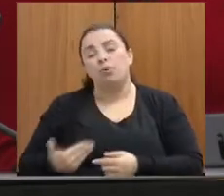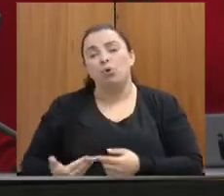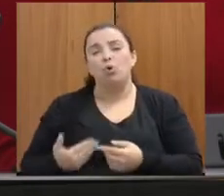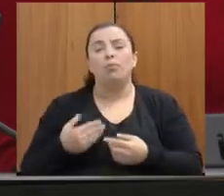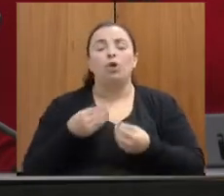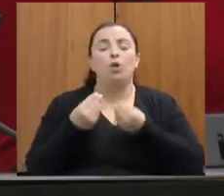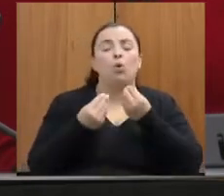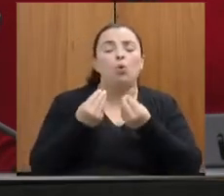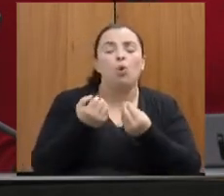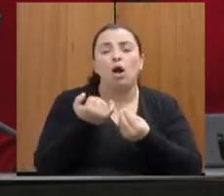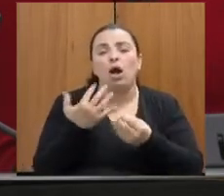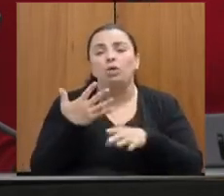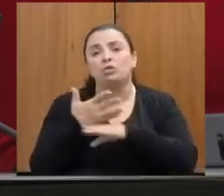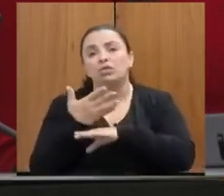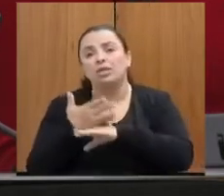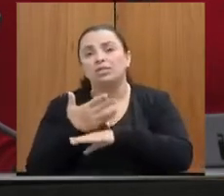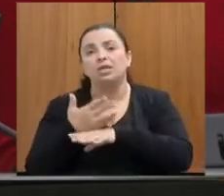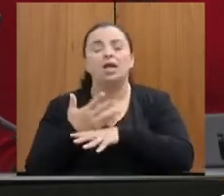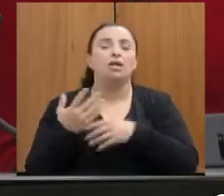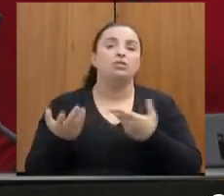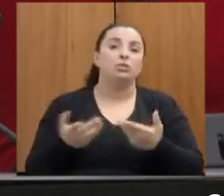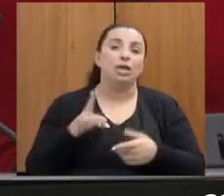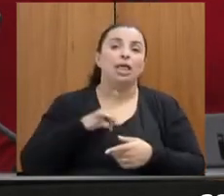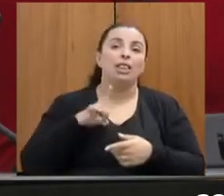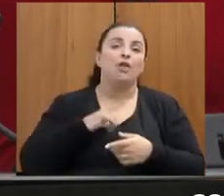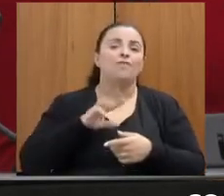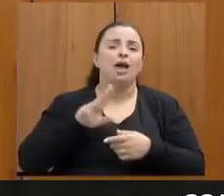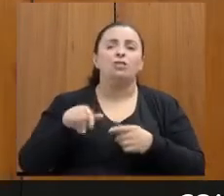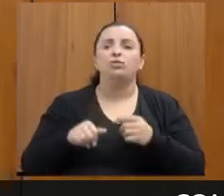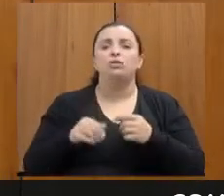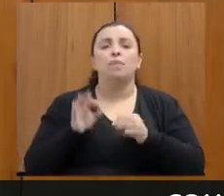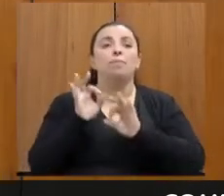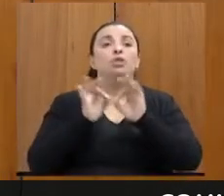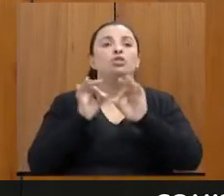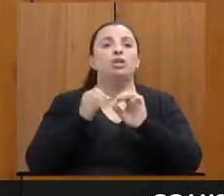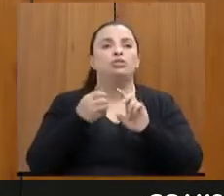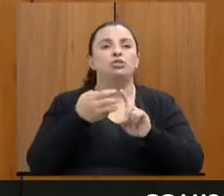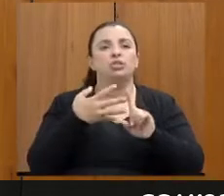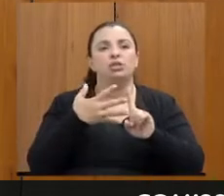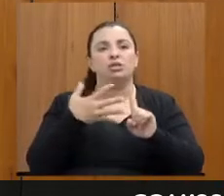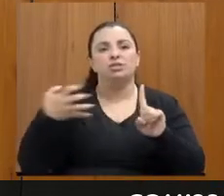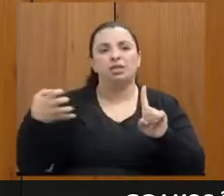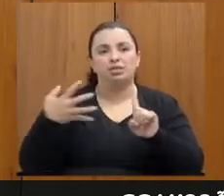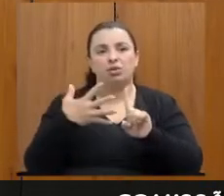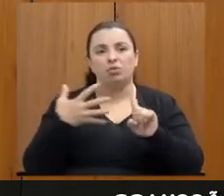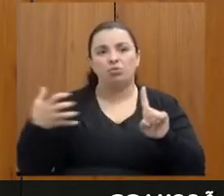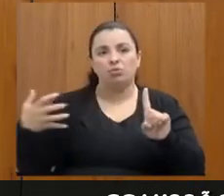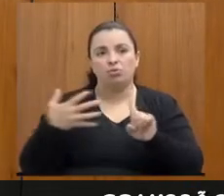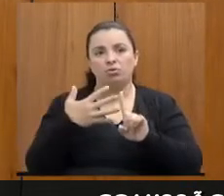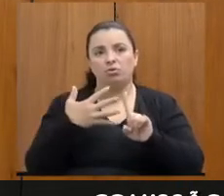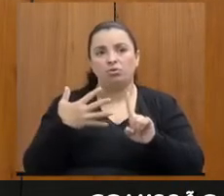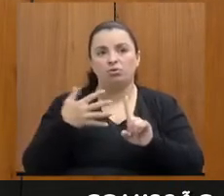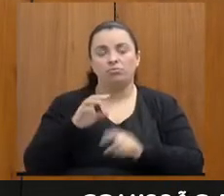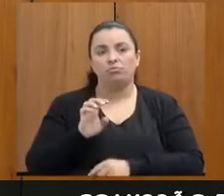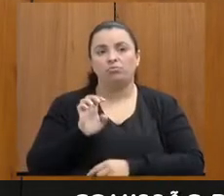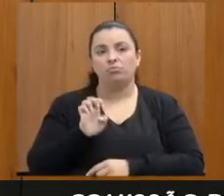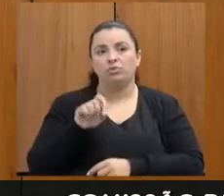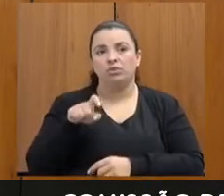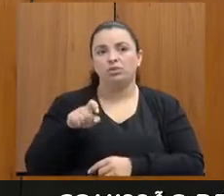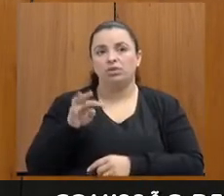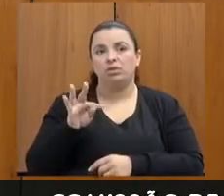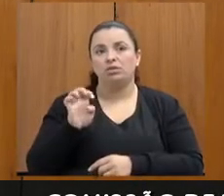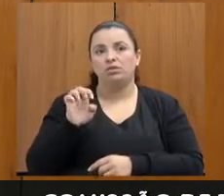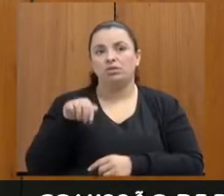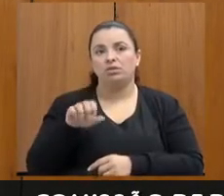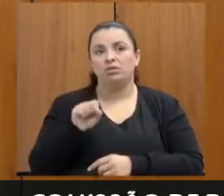junto com a Universidade, projetos de estagiários. extensão. Ótimo. Carla, em Itaiobeiras,